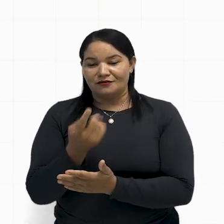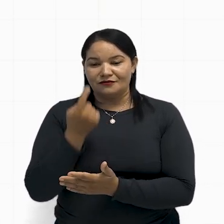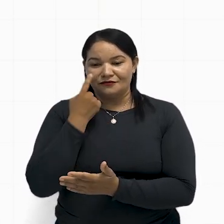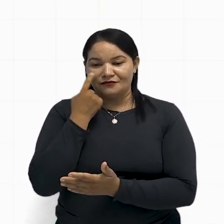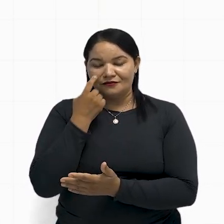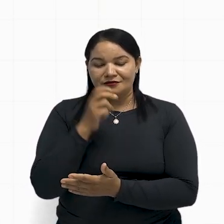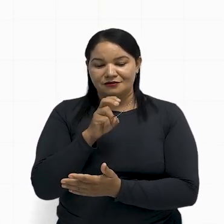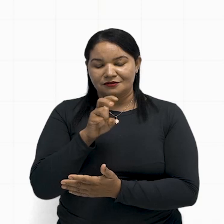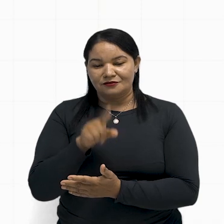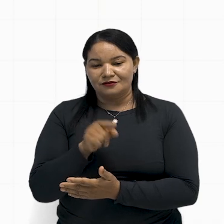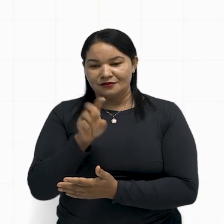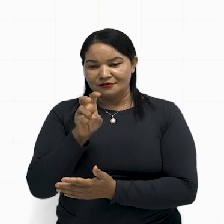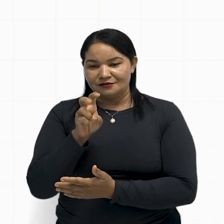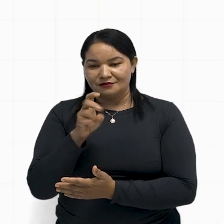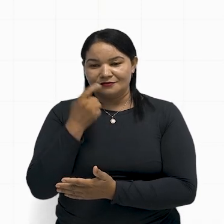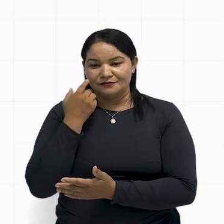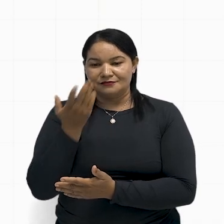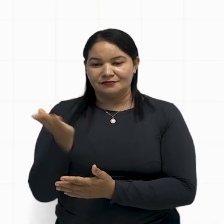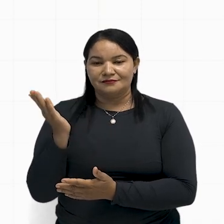5,5.